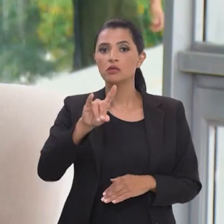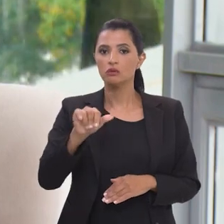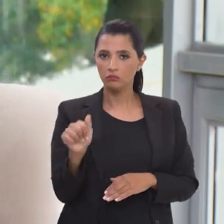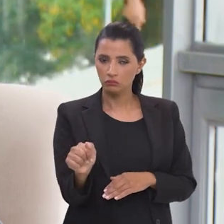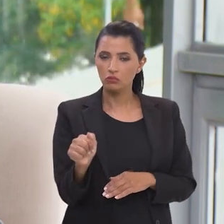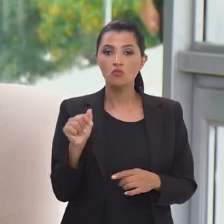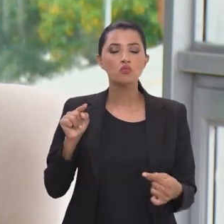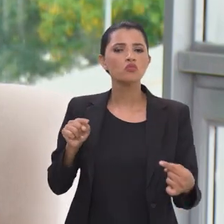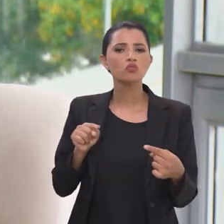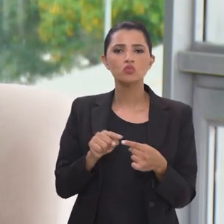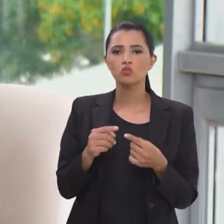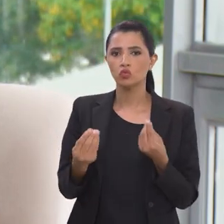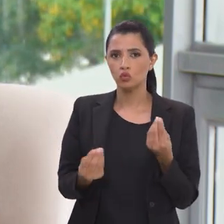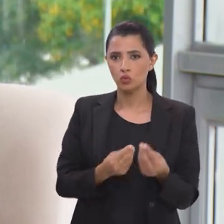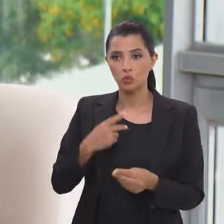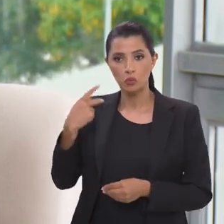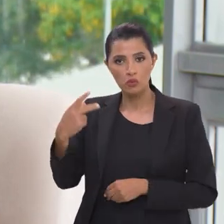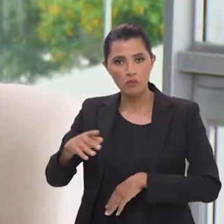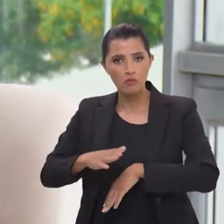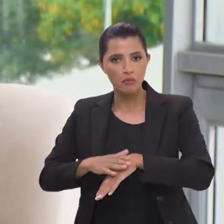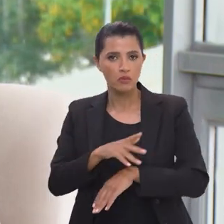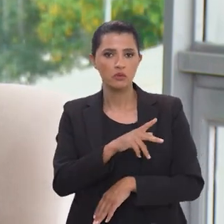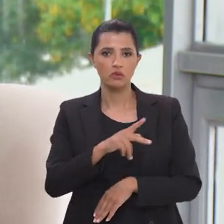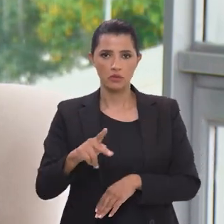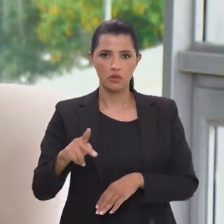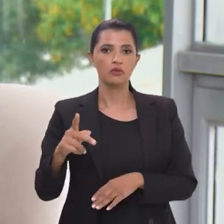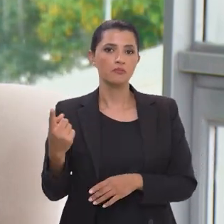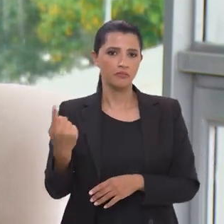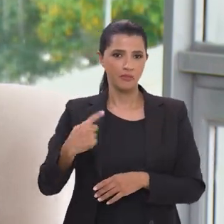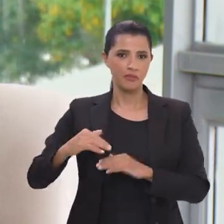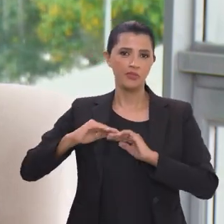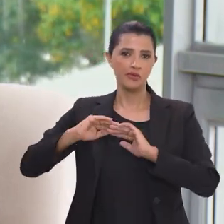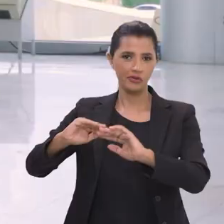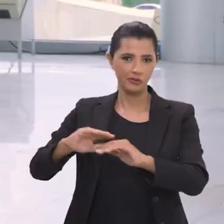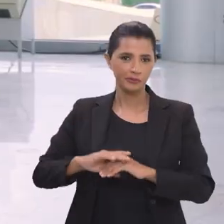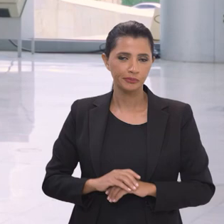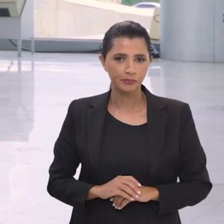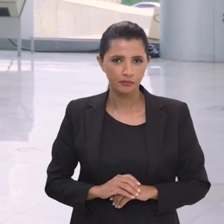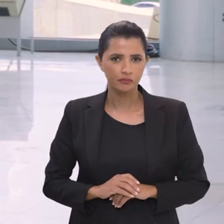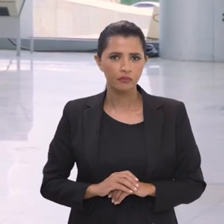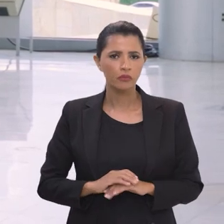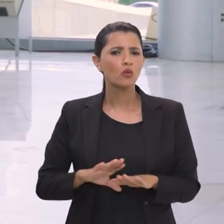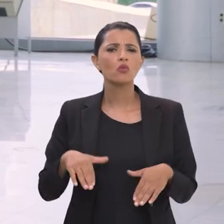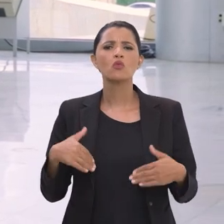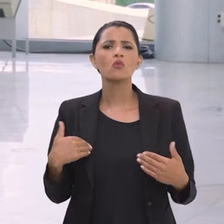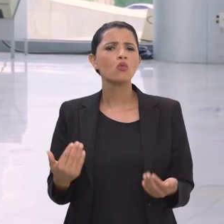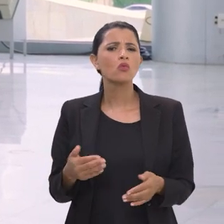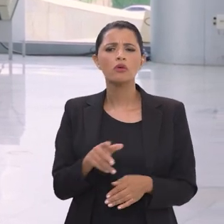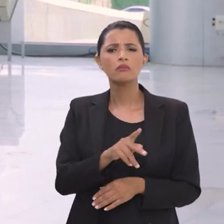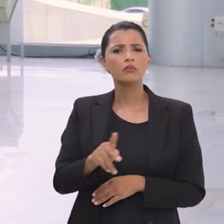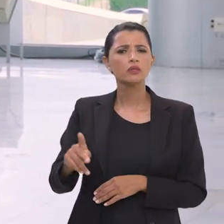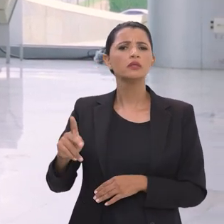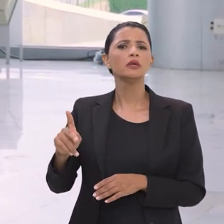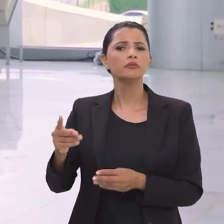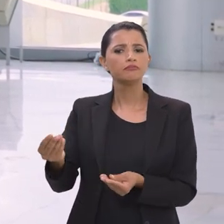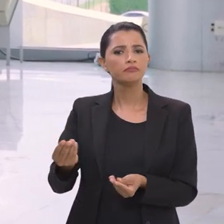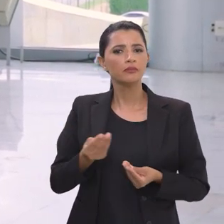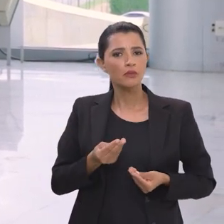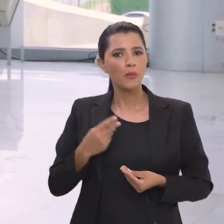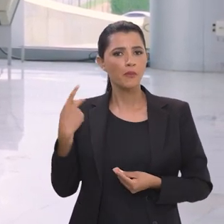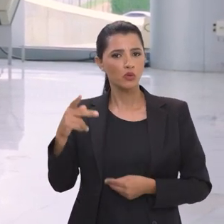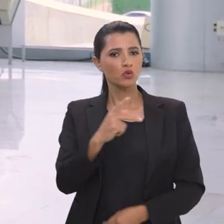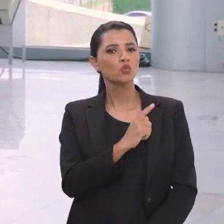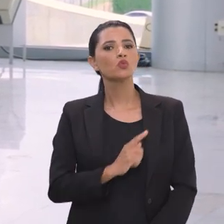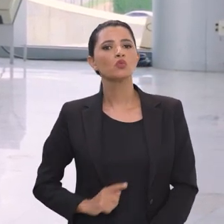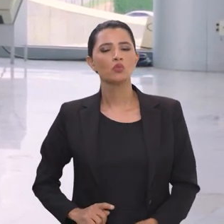cumprindo o objetivo que o presidente Lula estabeleceu. Qual foi a tarefa que o presidente transmitiu